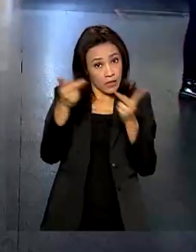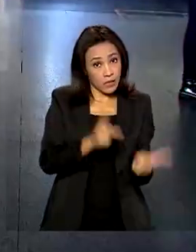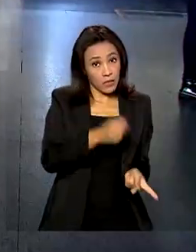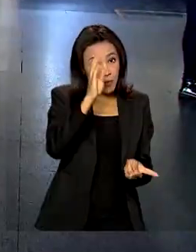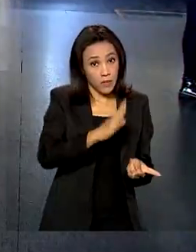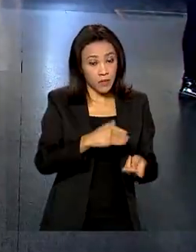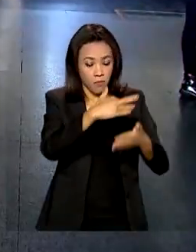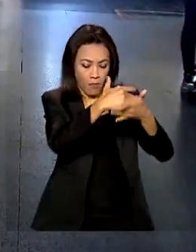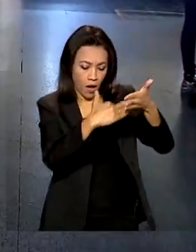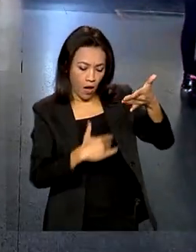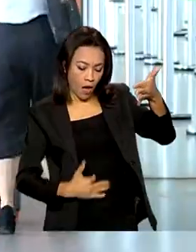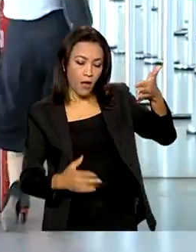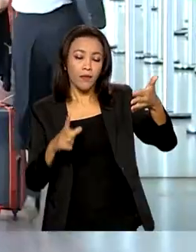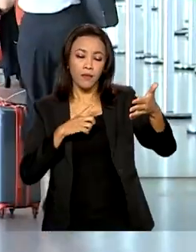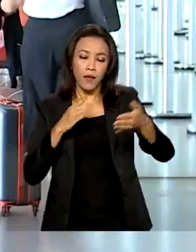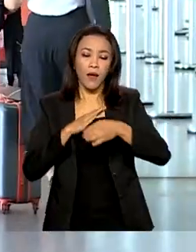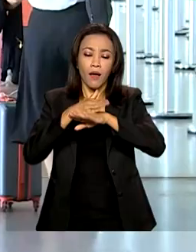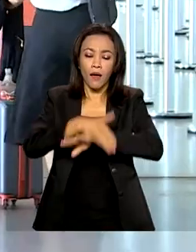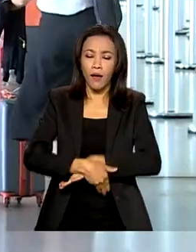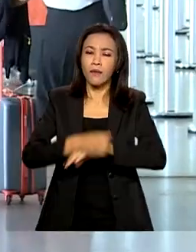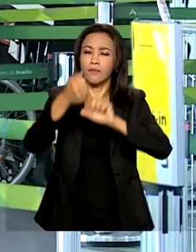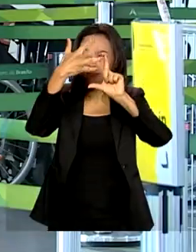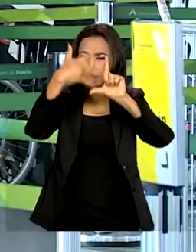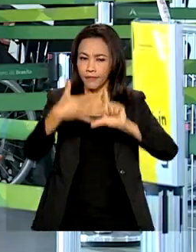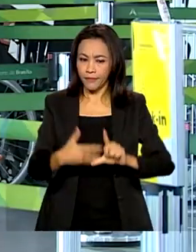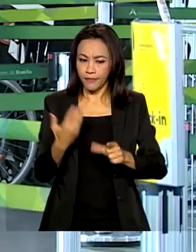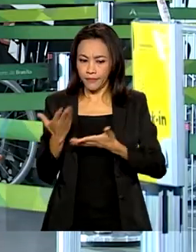está no site do Ministério da Agricultura, Pecuária e Abastecimento.